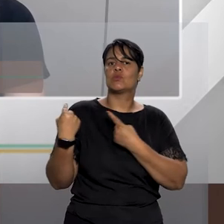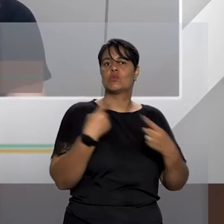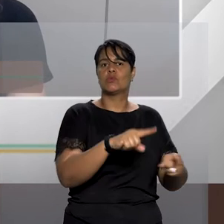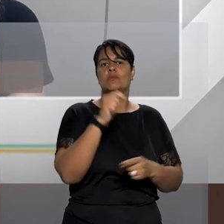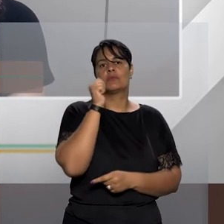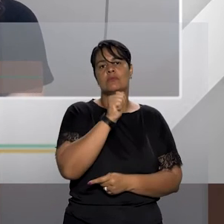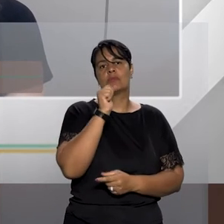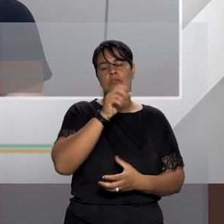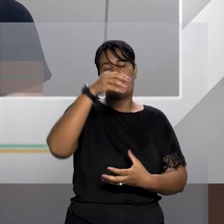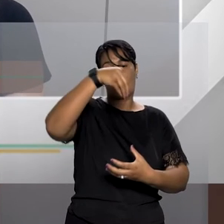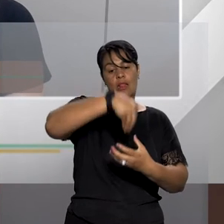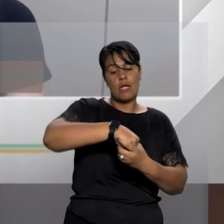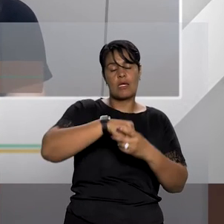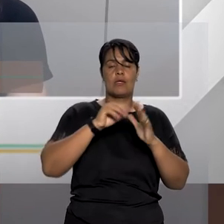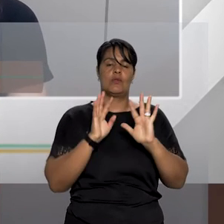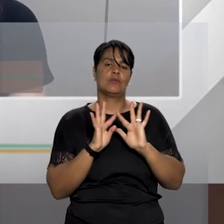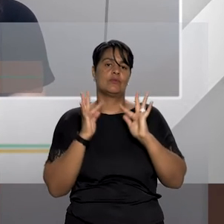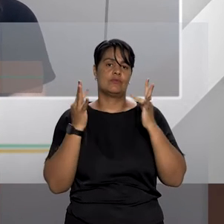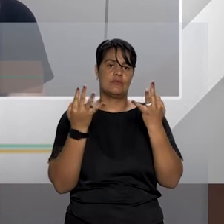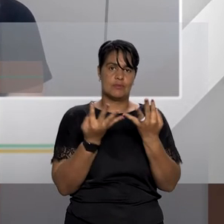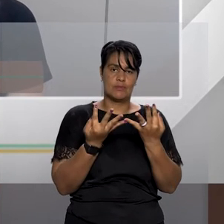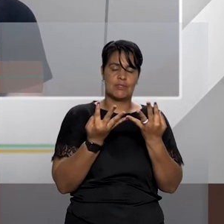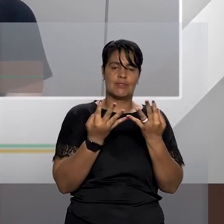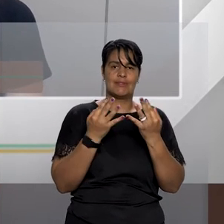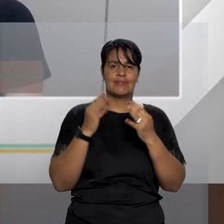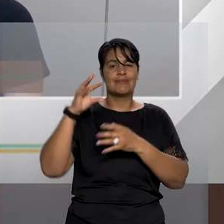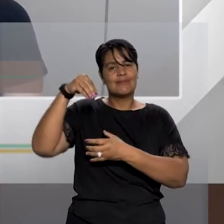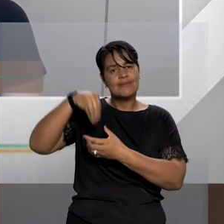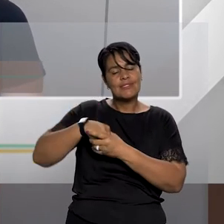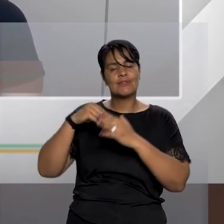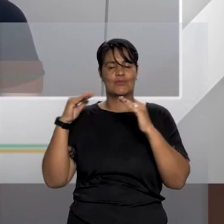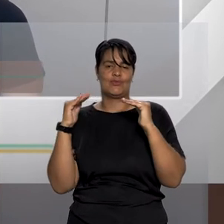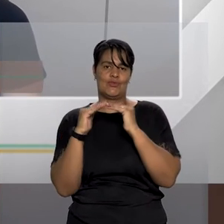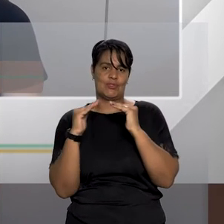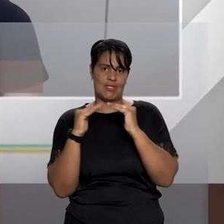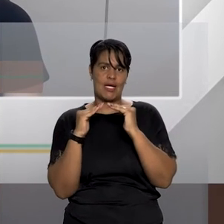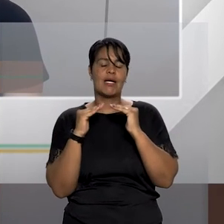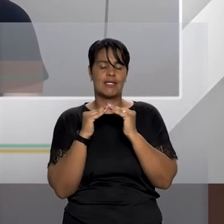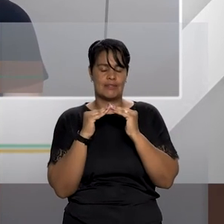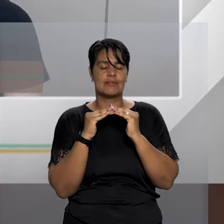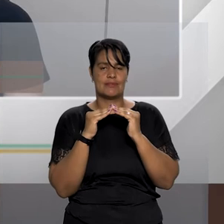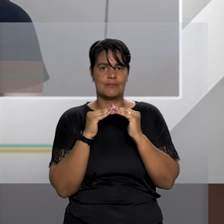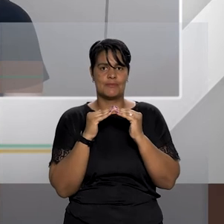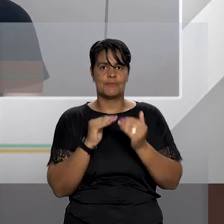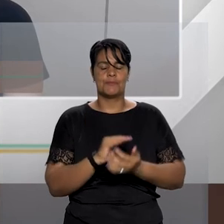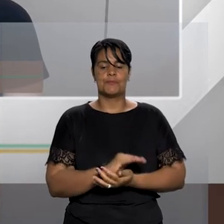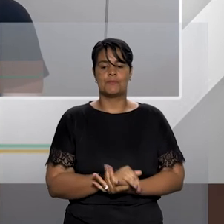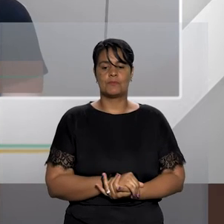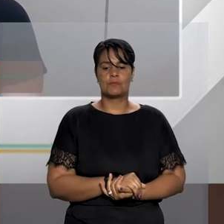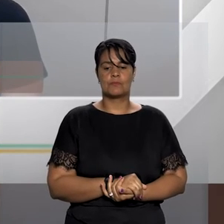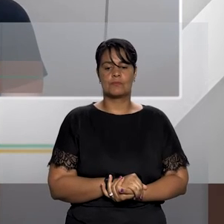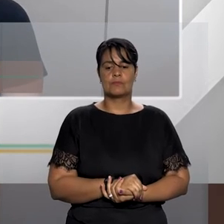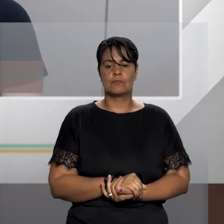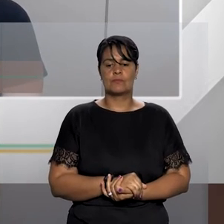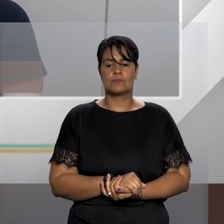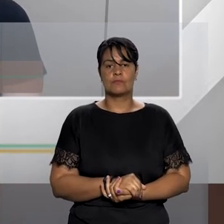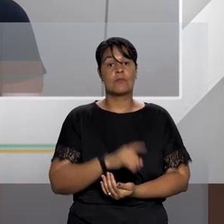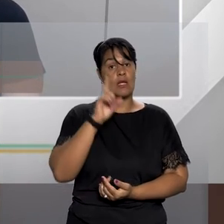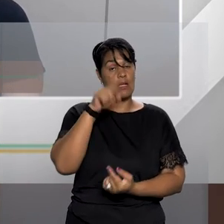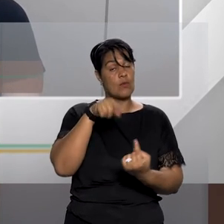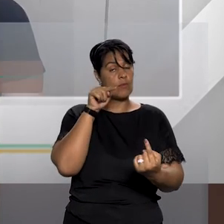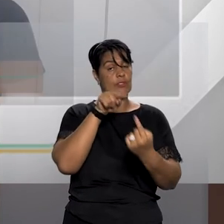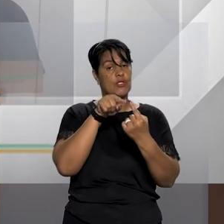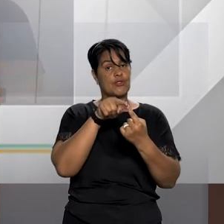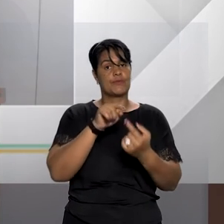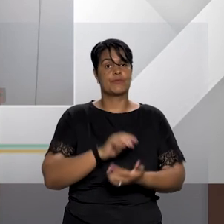ambiente doméstico familiar relacional quando nós temos aí a violência de gênero contra a mulher esse é o objetivo da